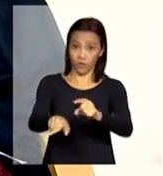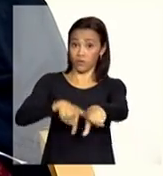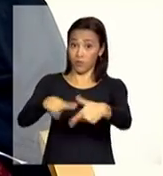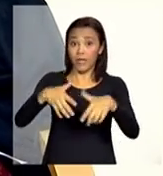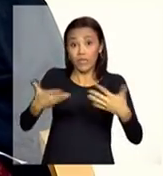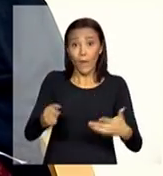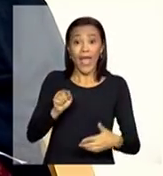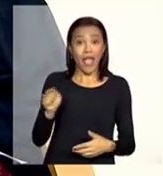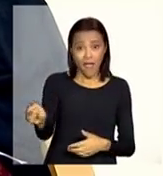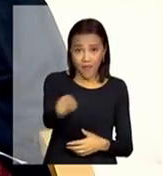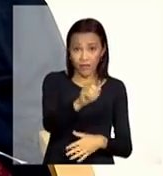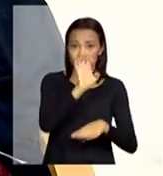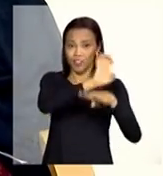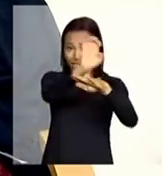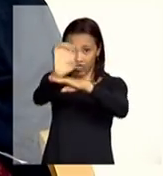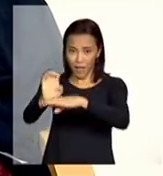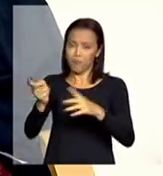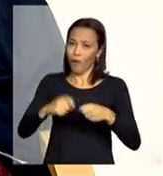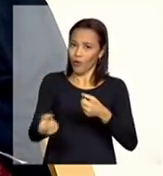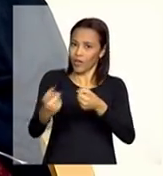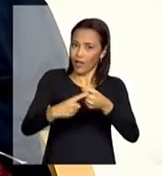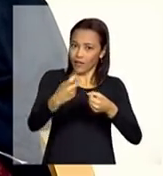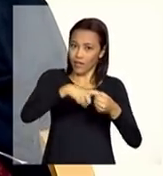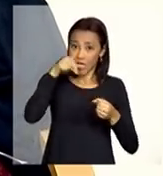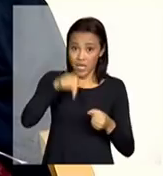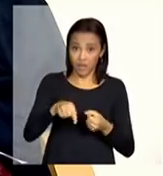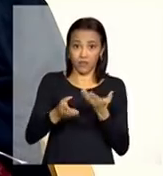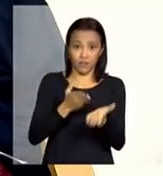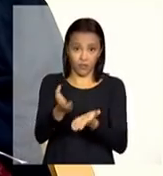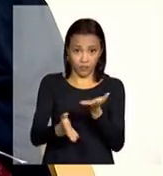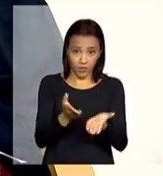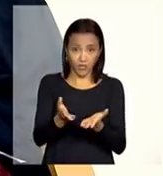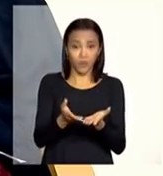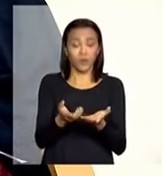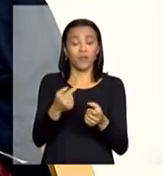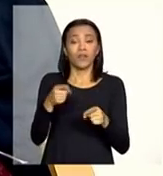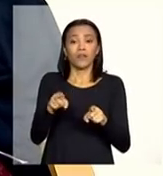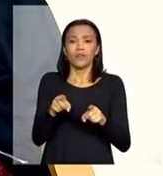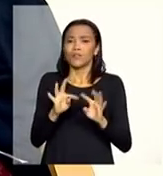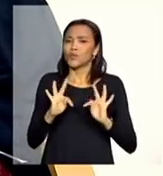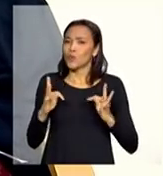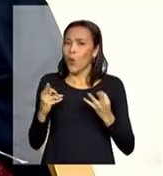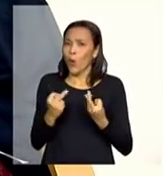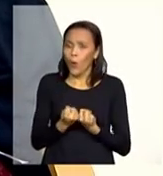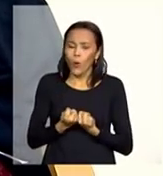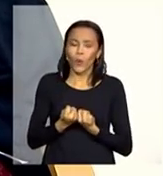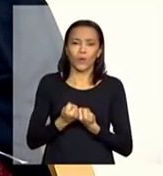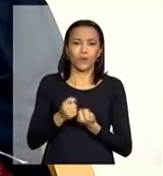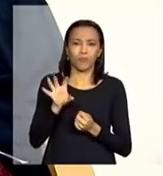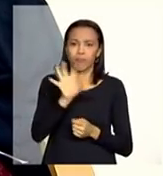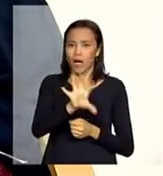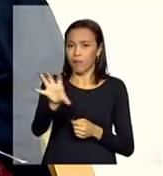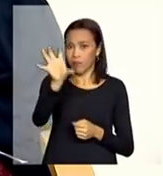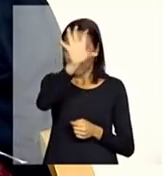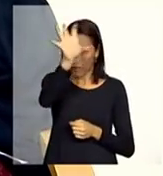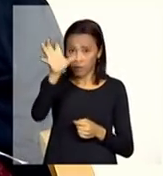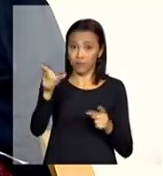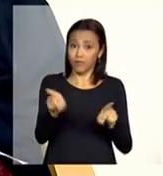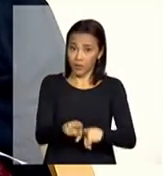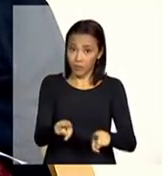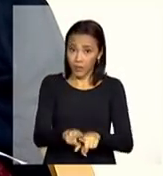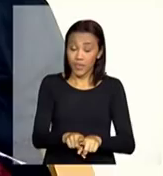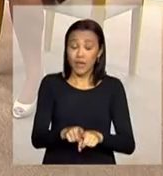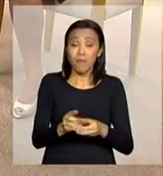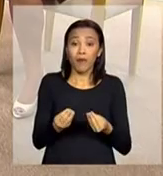estados poderão agora fazer adesão para esses municípios menores fazendo toda a retaguarda regional de serviço e